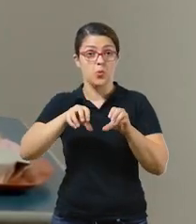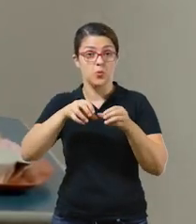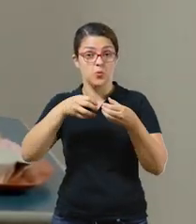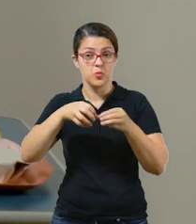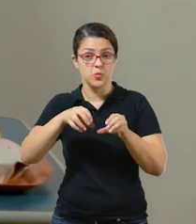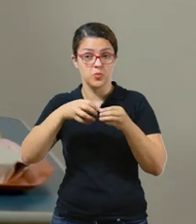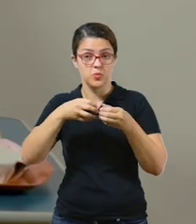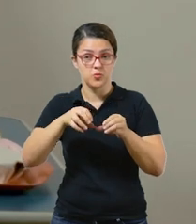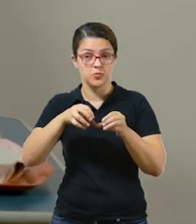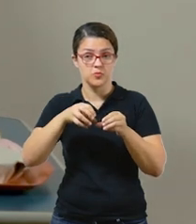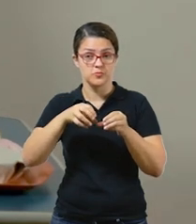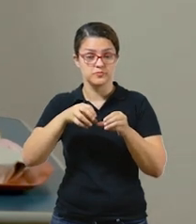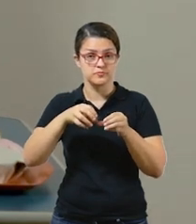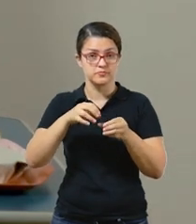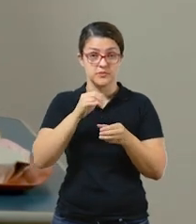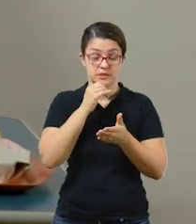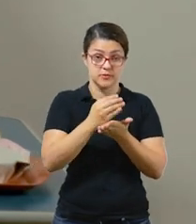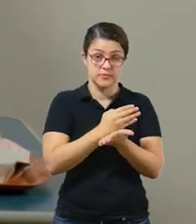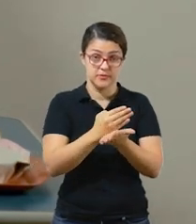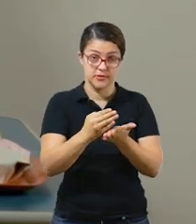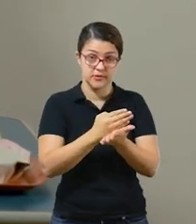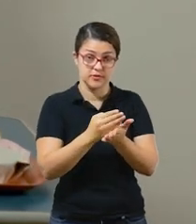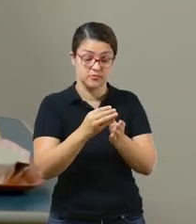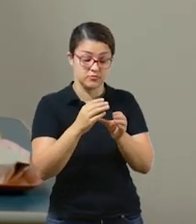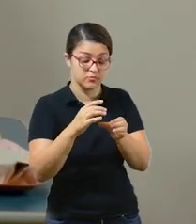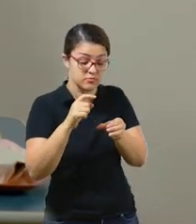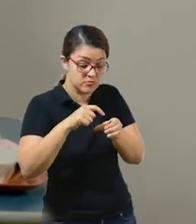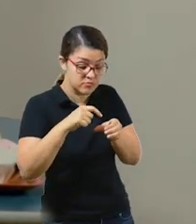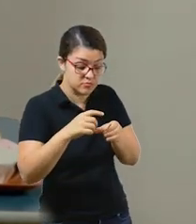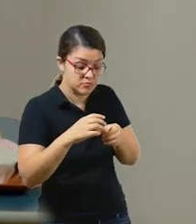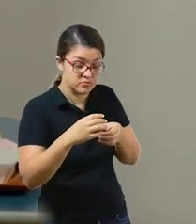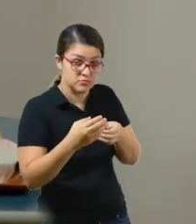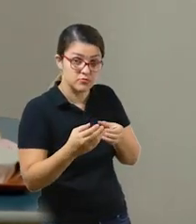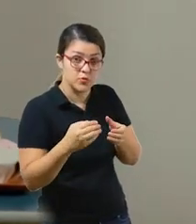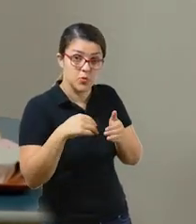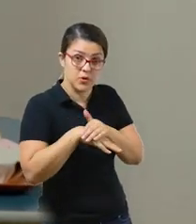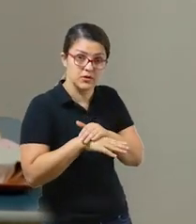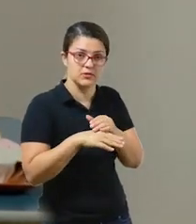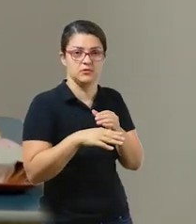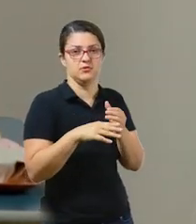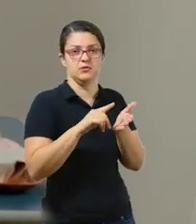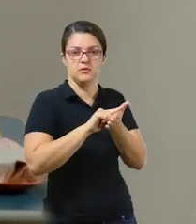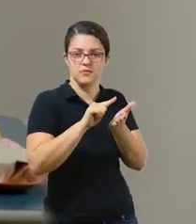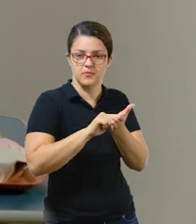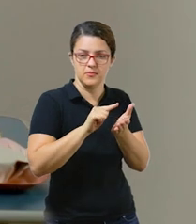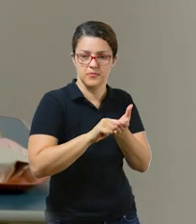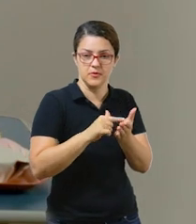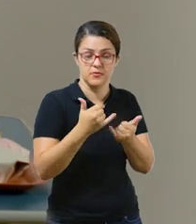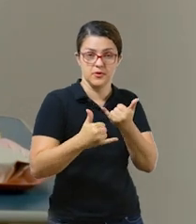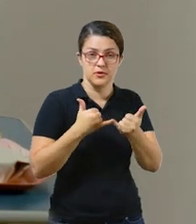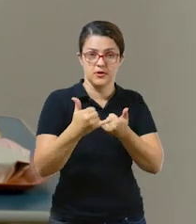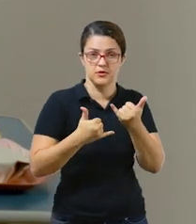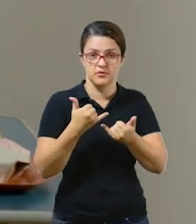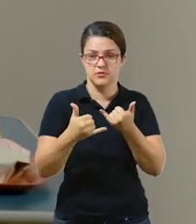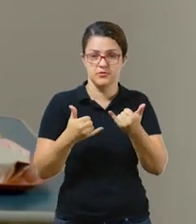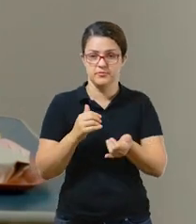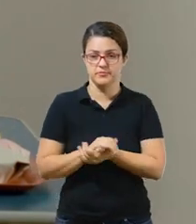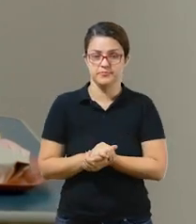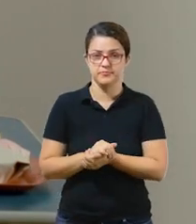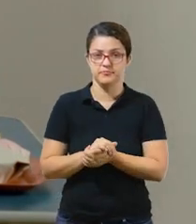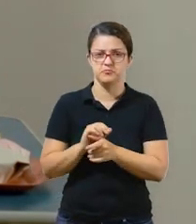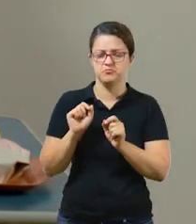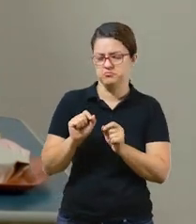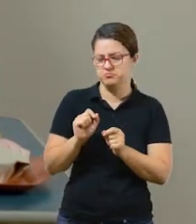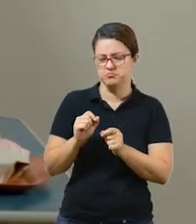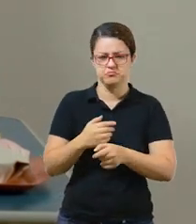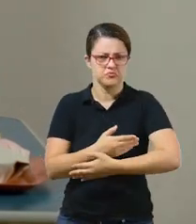as receitas de vocês que vai ovo, lava a casquinha, deixa reservado e vai acumulando para você fazer essa brincadeira com as crianças. A